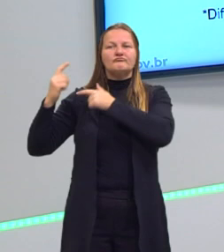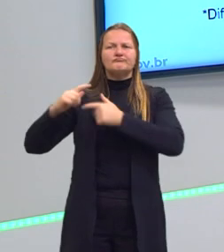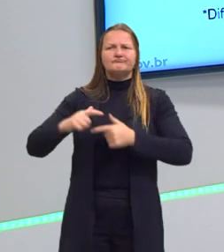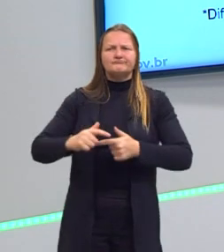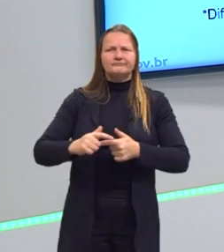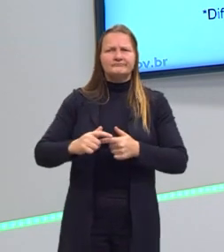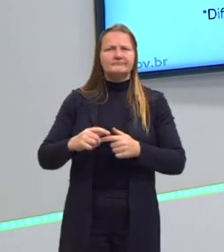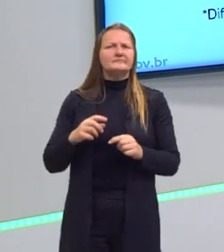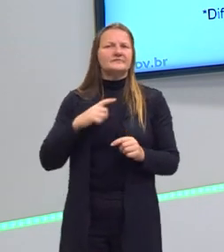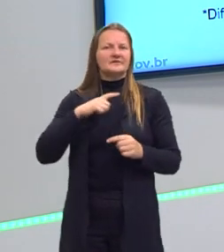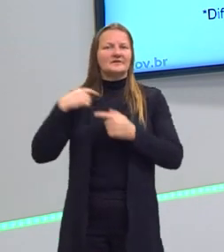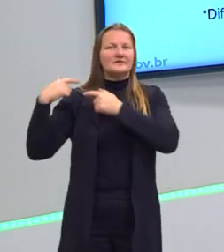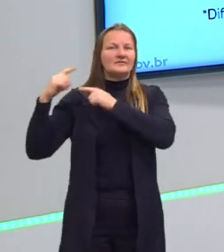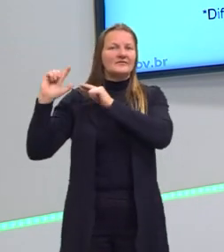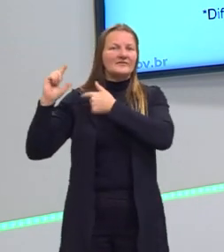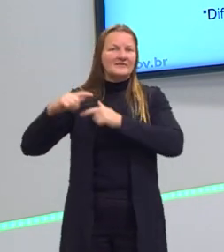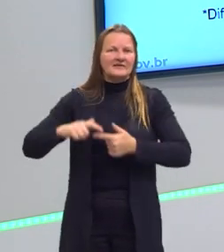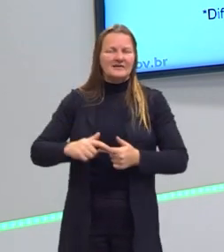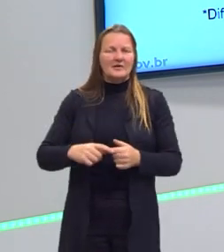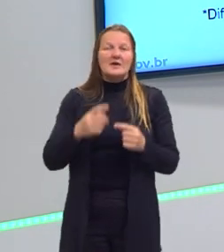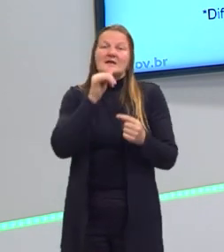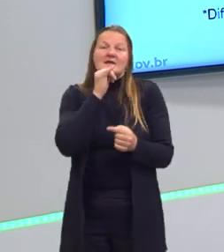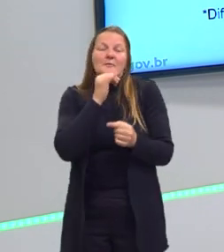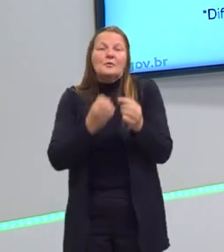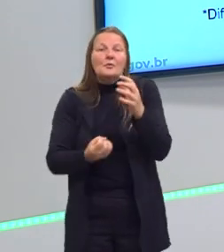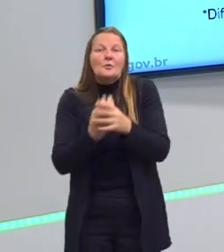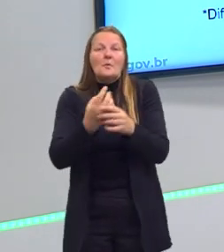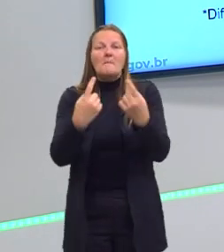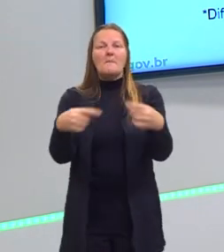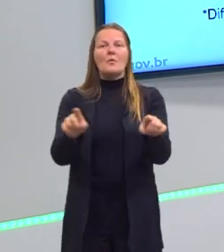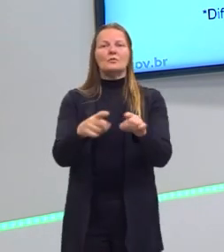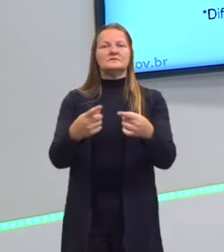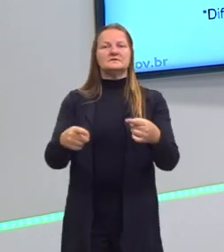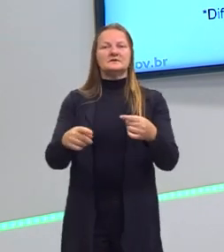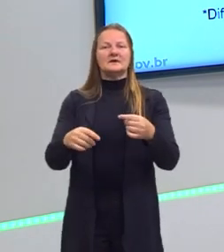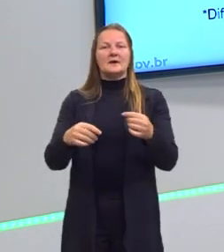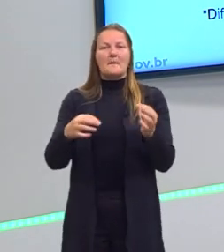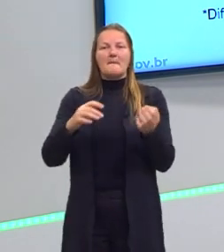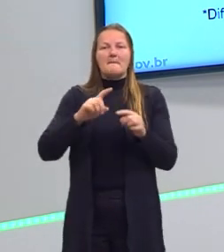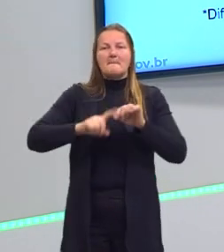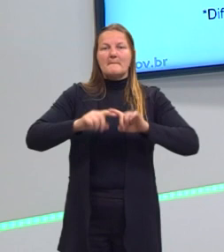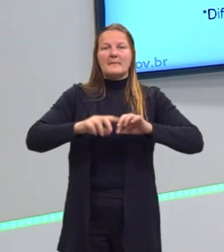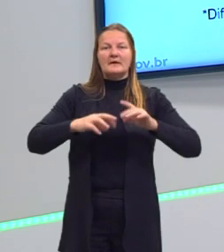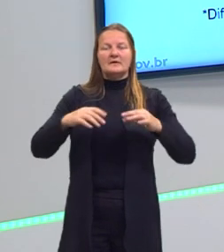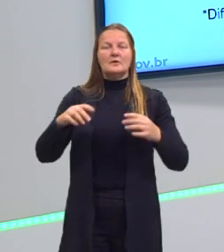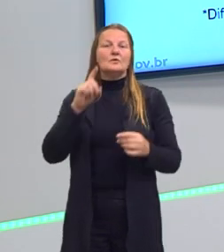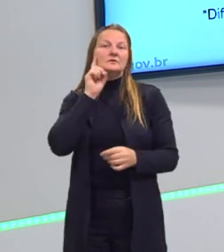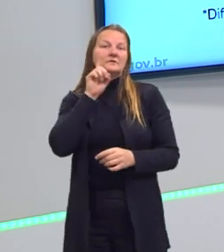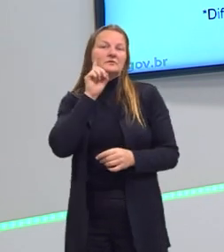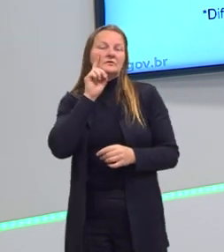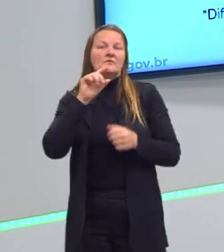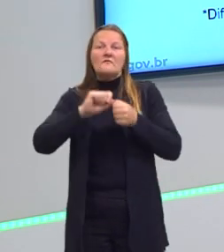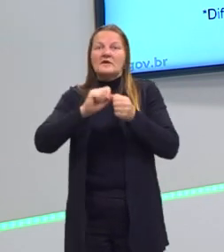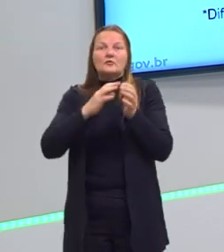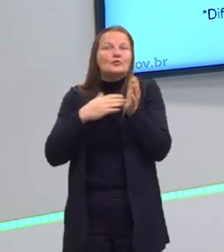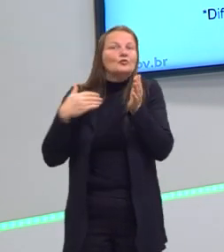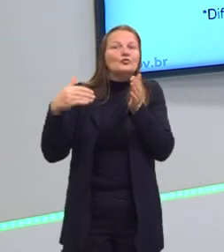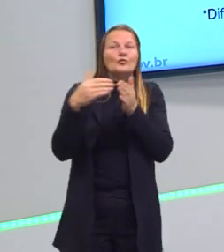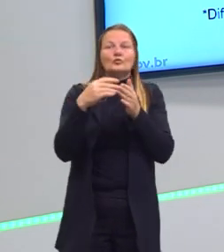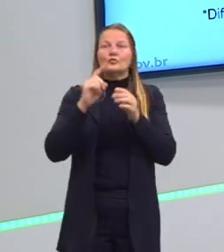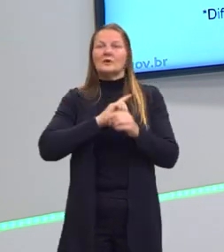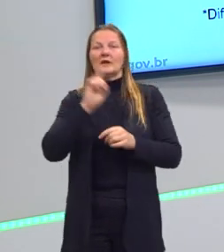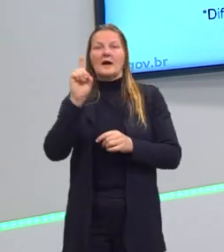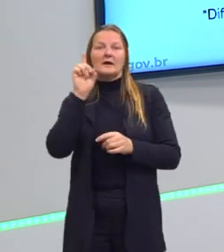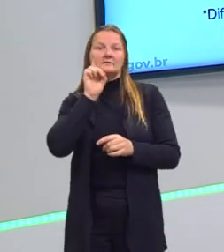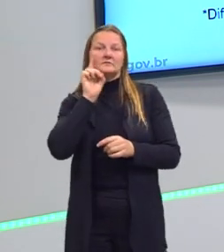pegarmos a questão dos instrumentos musicais, quando era made in USA, era feito do início ao fim nos